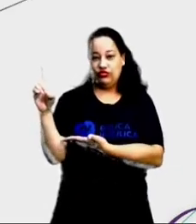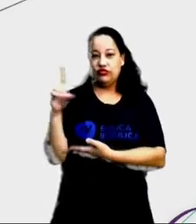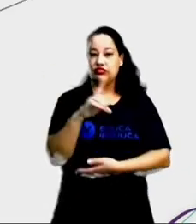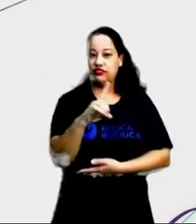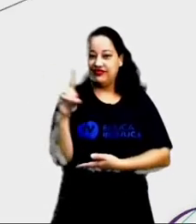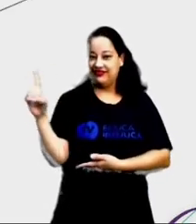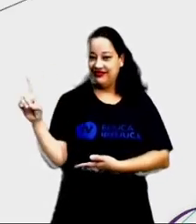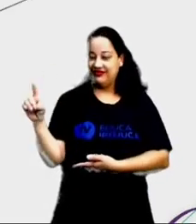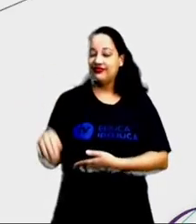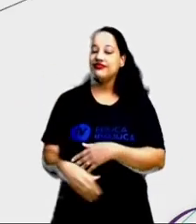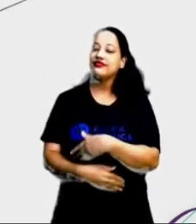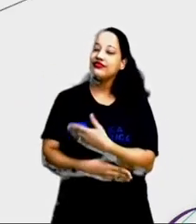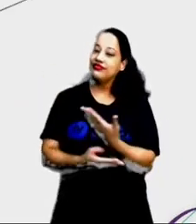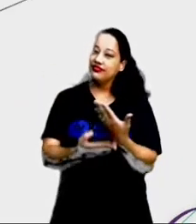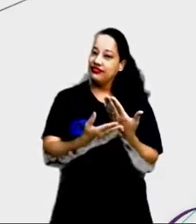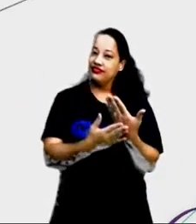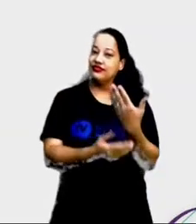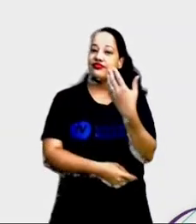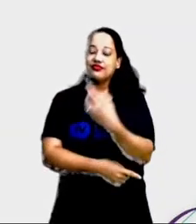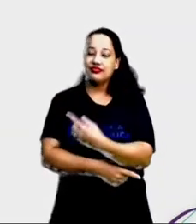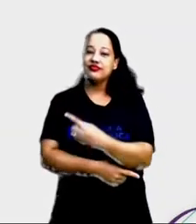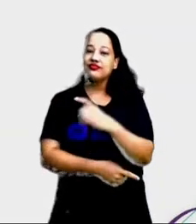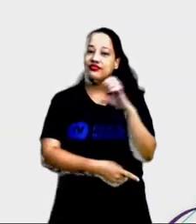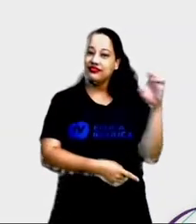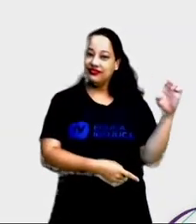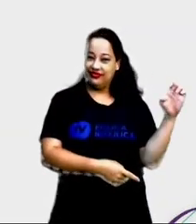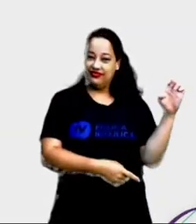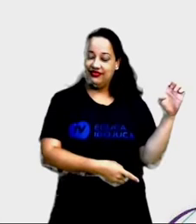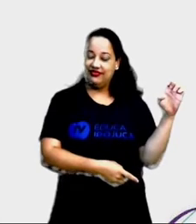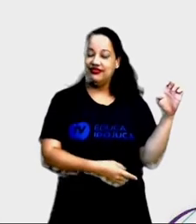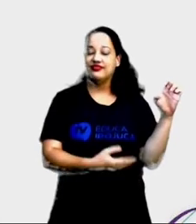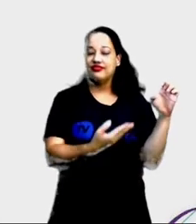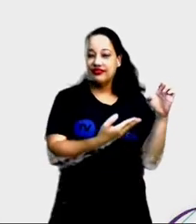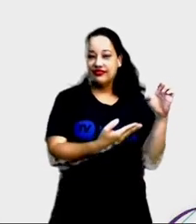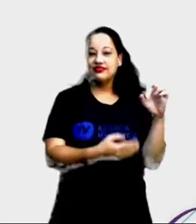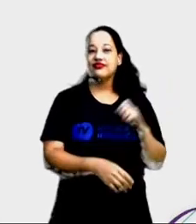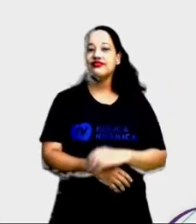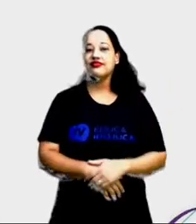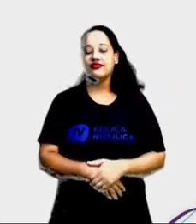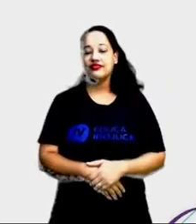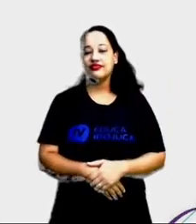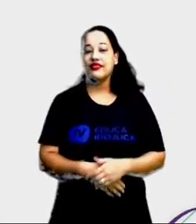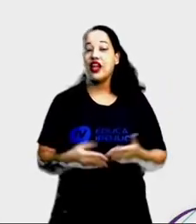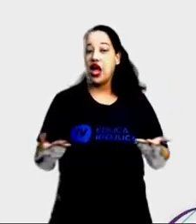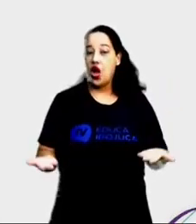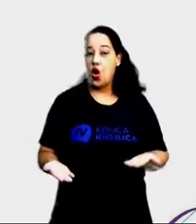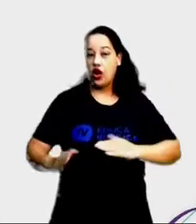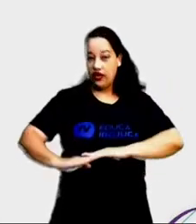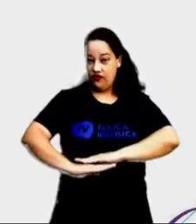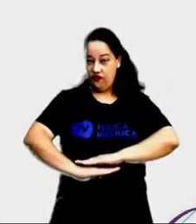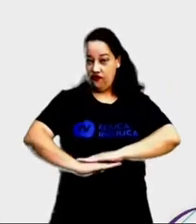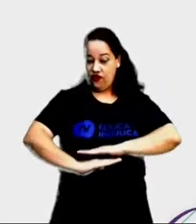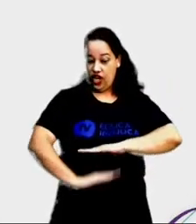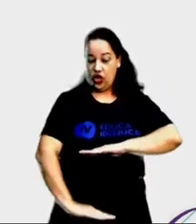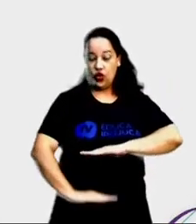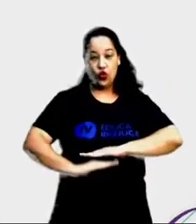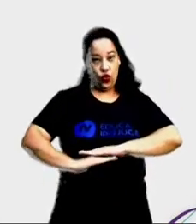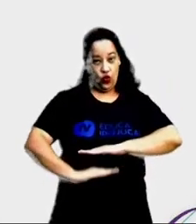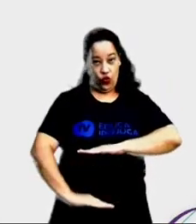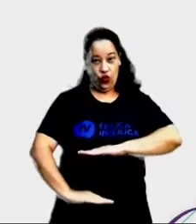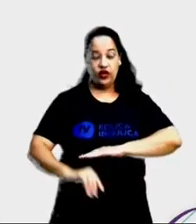a mão esquerda. E aqui são os membros inferiores,